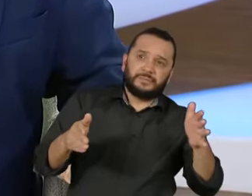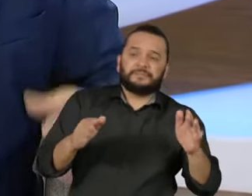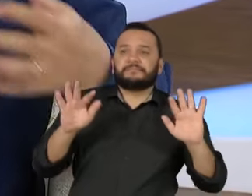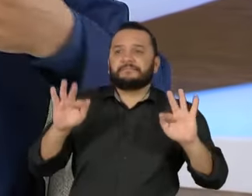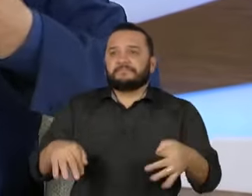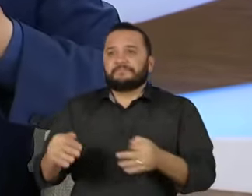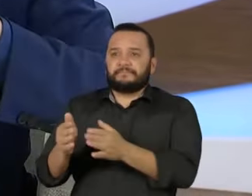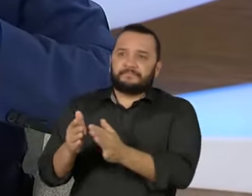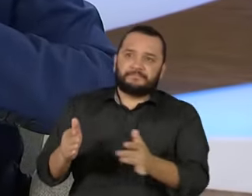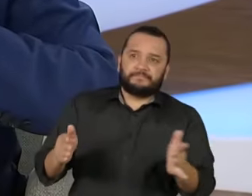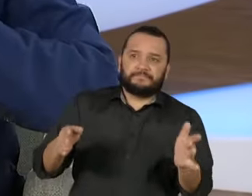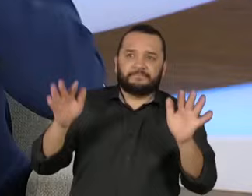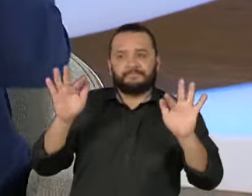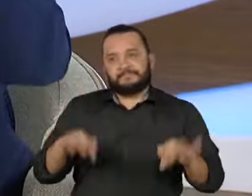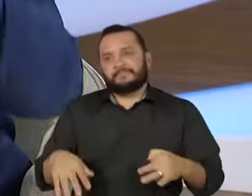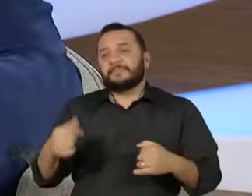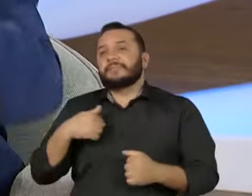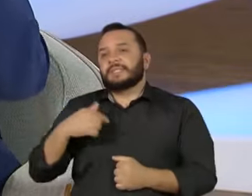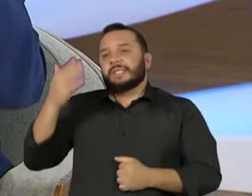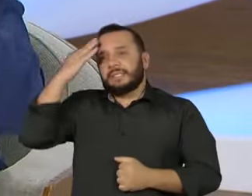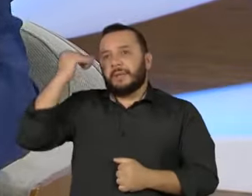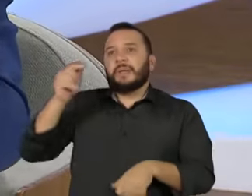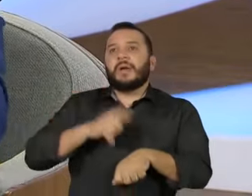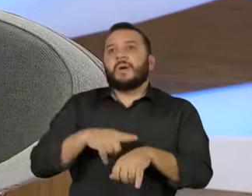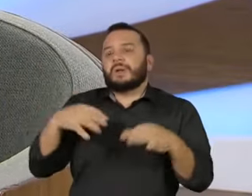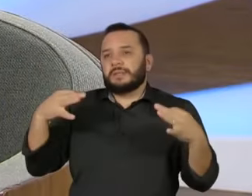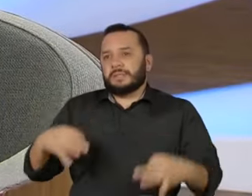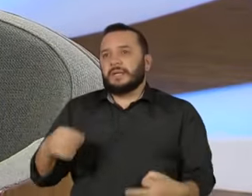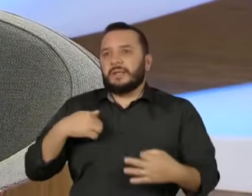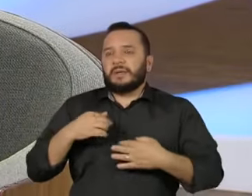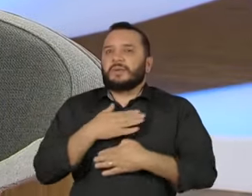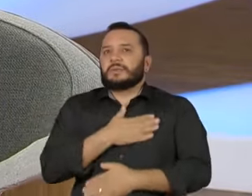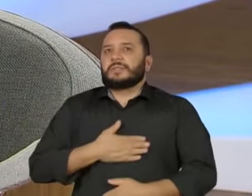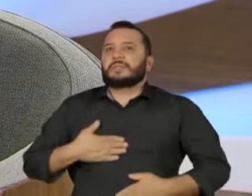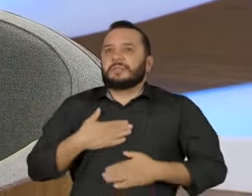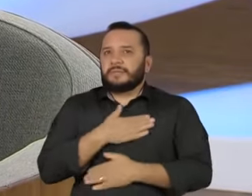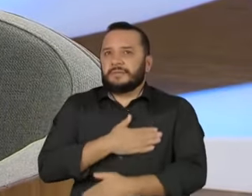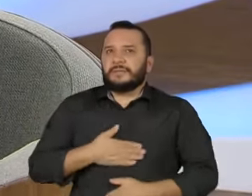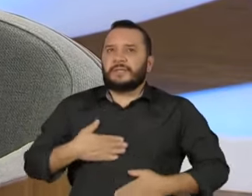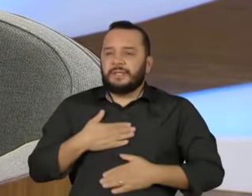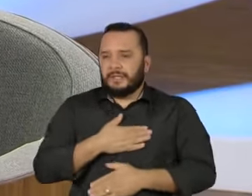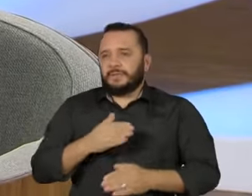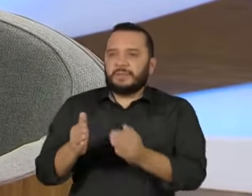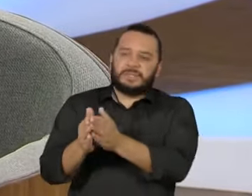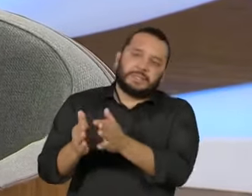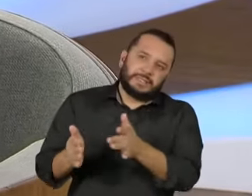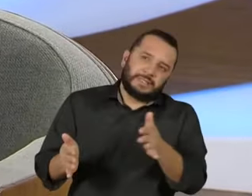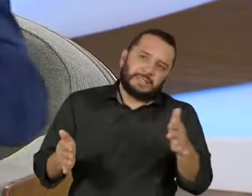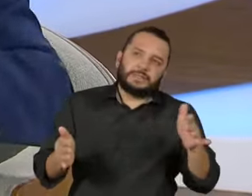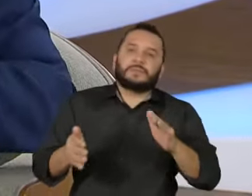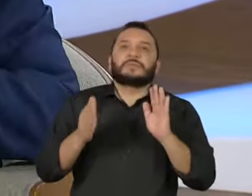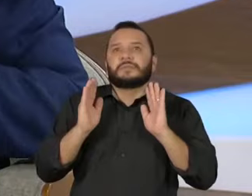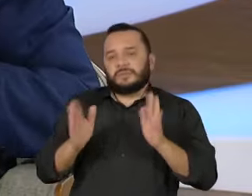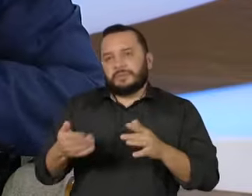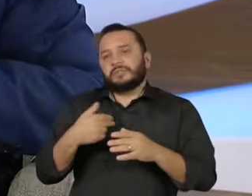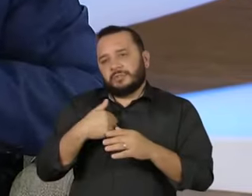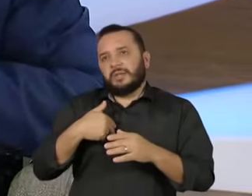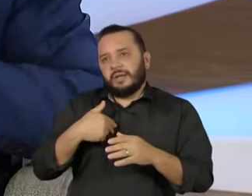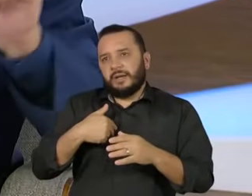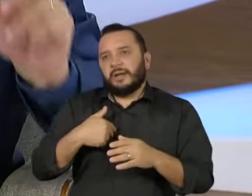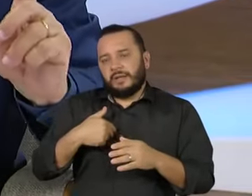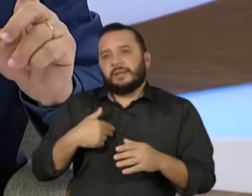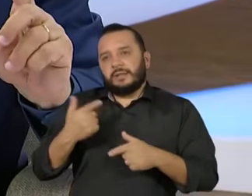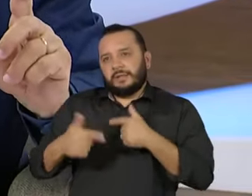ciclo. E eu, assim, eu sou satisfeito com a minha conclusão de ciclo de mandatos eletivos. Não de participação política.